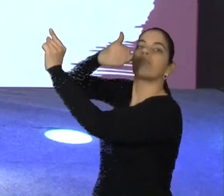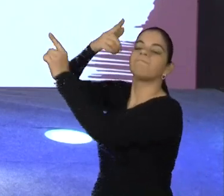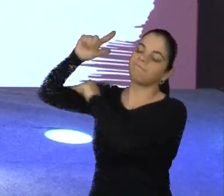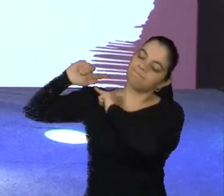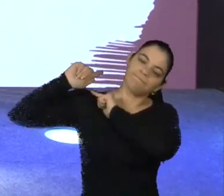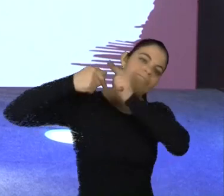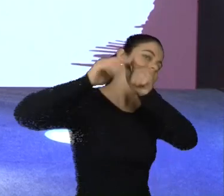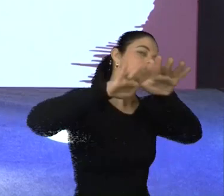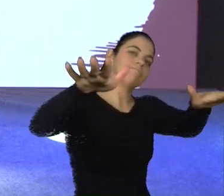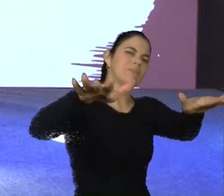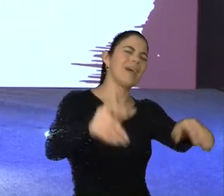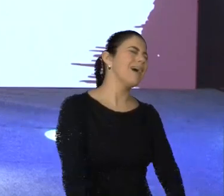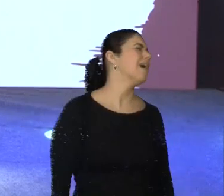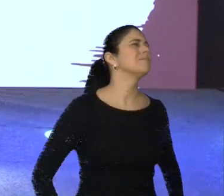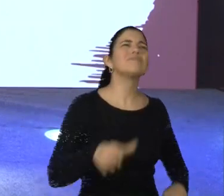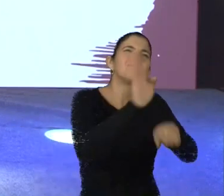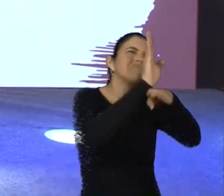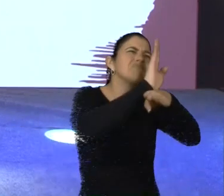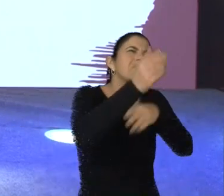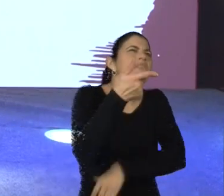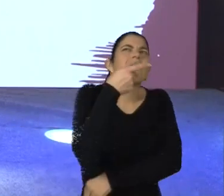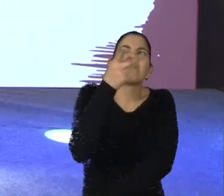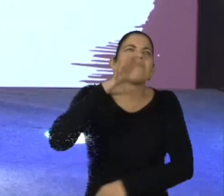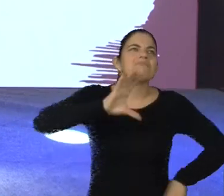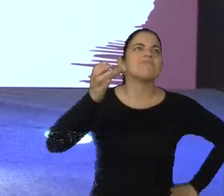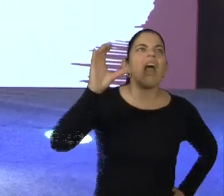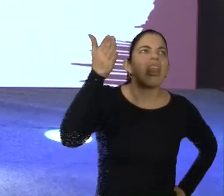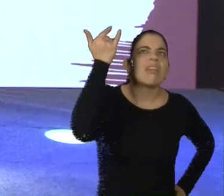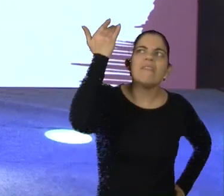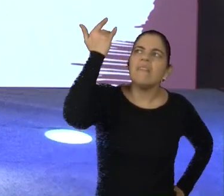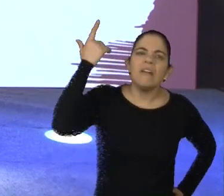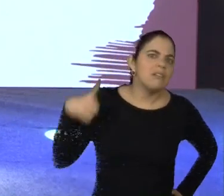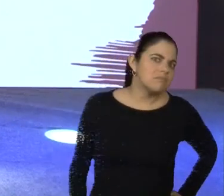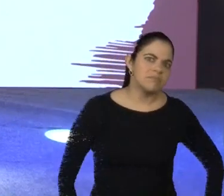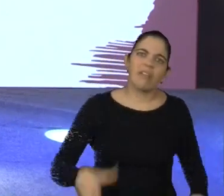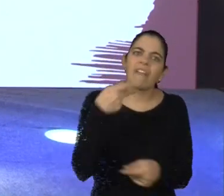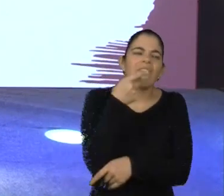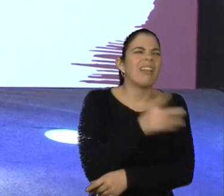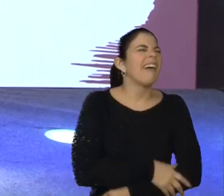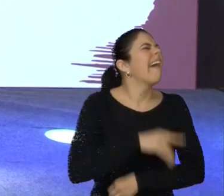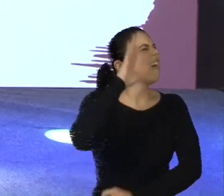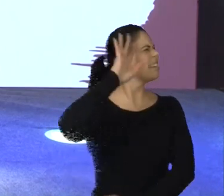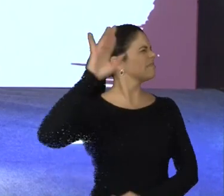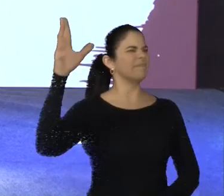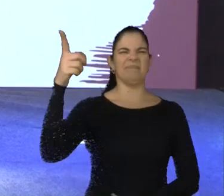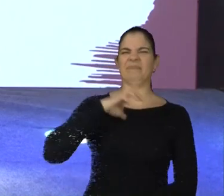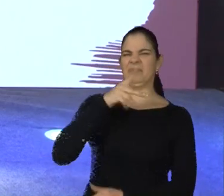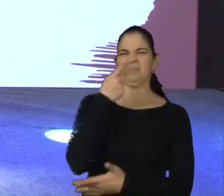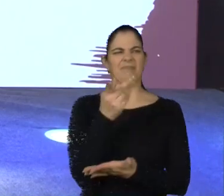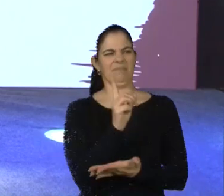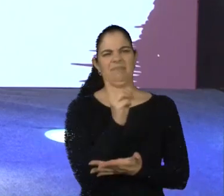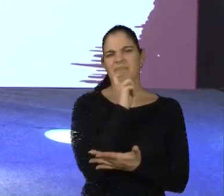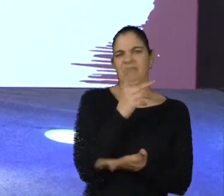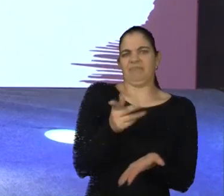esse filme era uma ficção científica, não é? Porque a gente ainda tinha muito enraizado esse determinismo